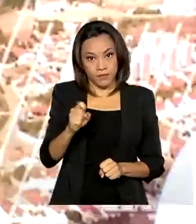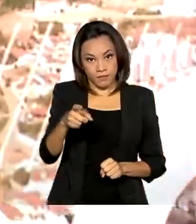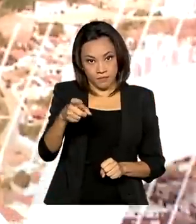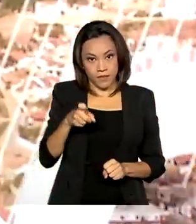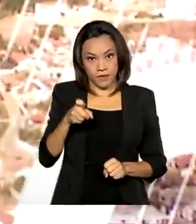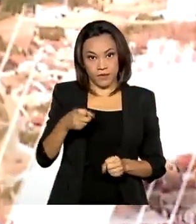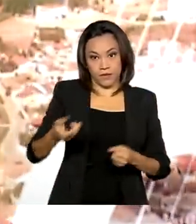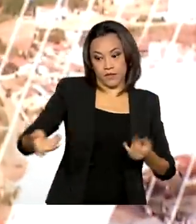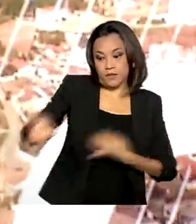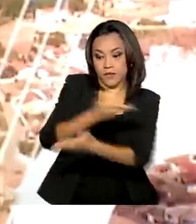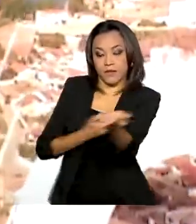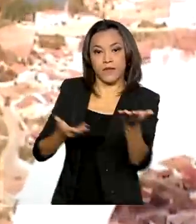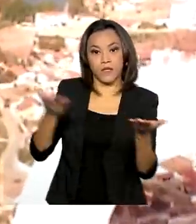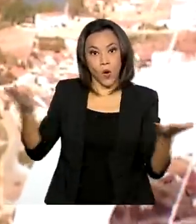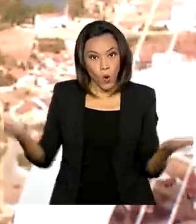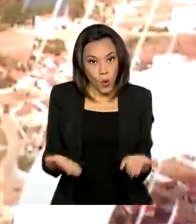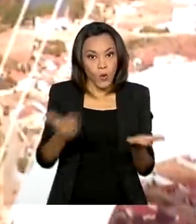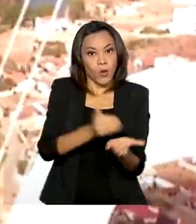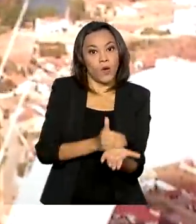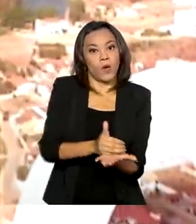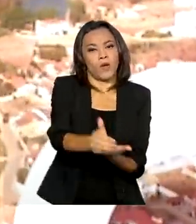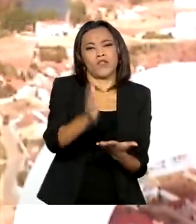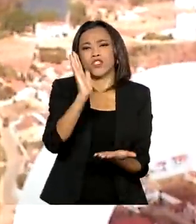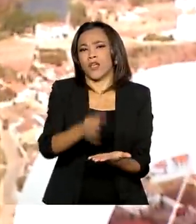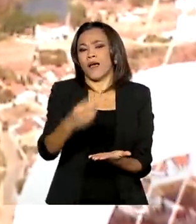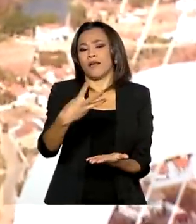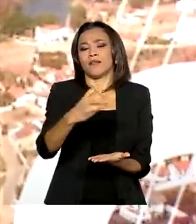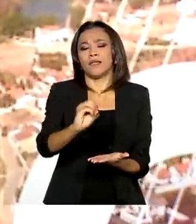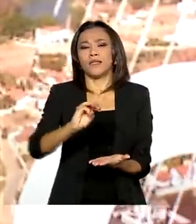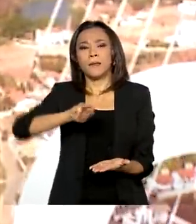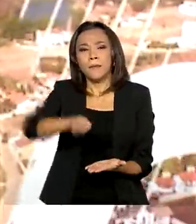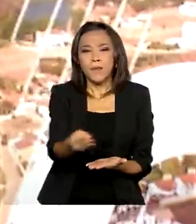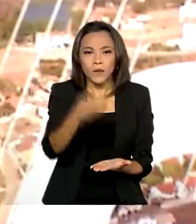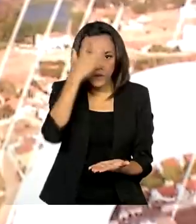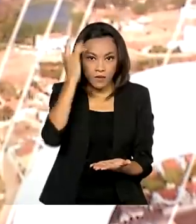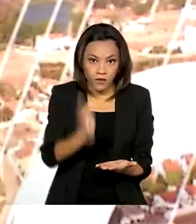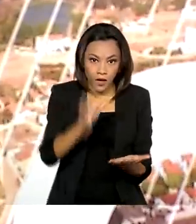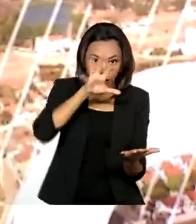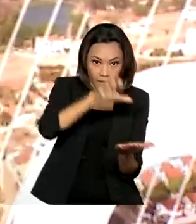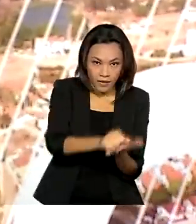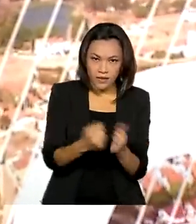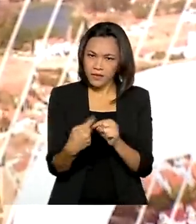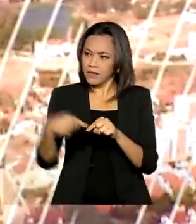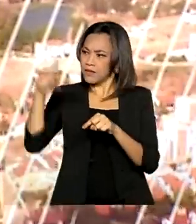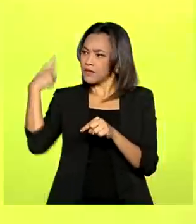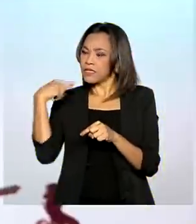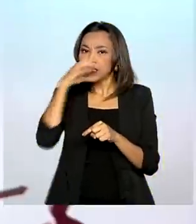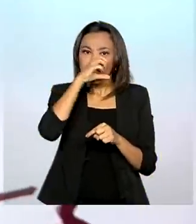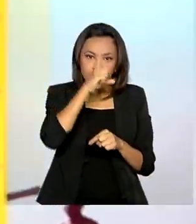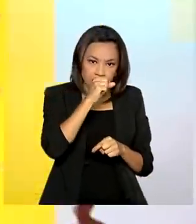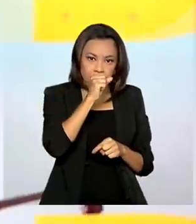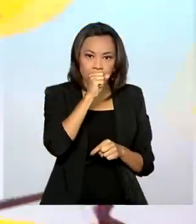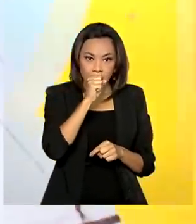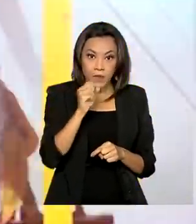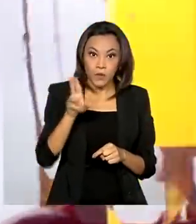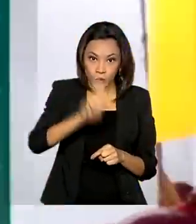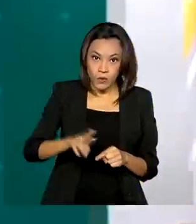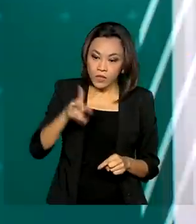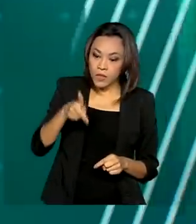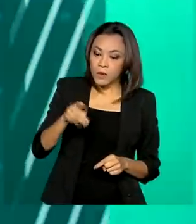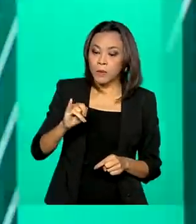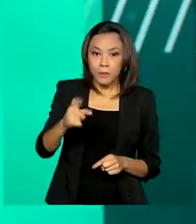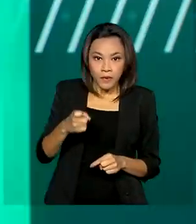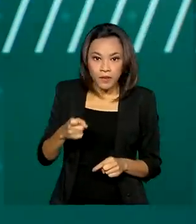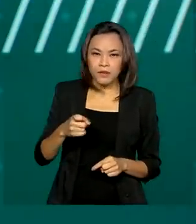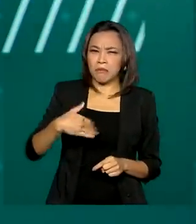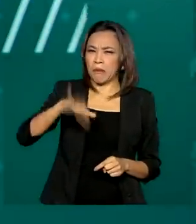funcionar hoje. Já são mais de 30 milhões de pessoas cadastradas. Até sábado, as transações com o PIX somaram mais